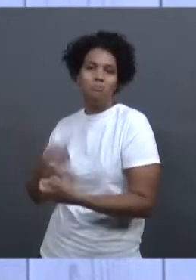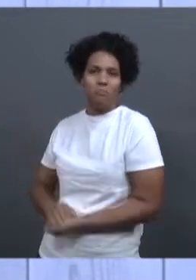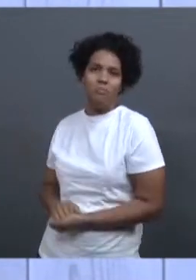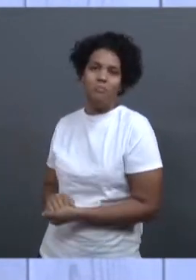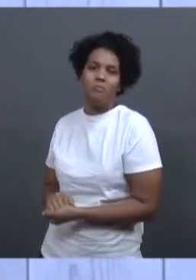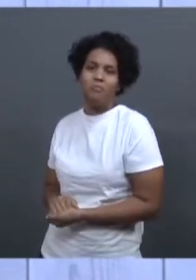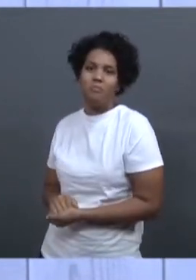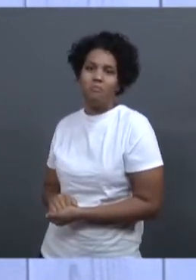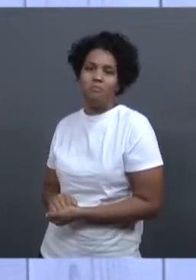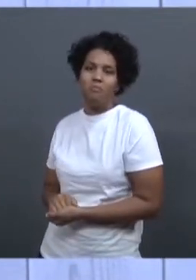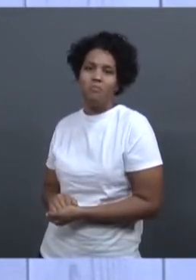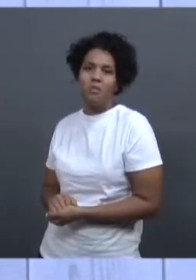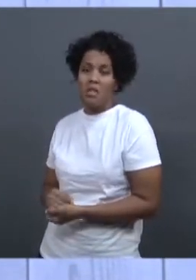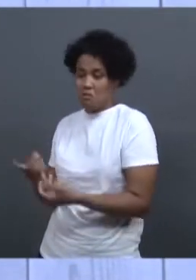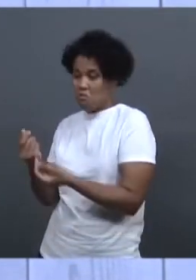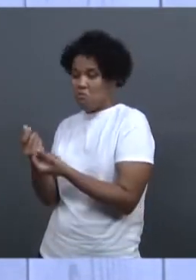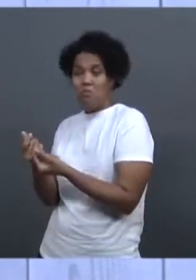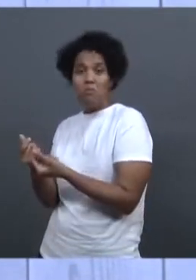o valor econômico,